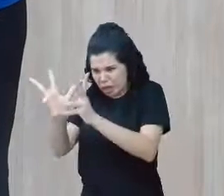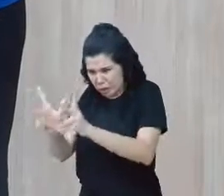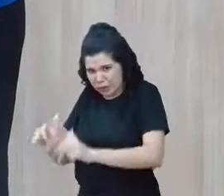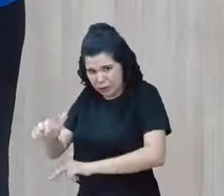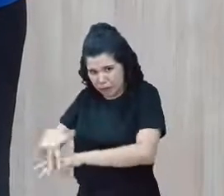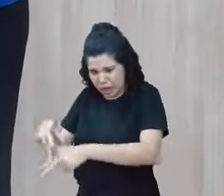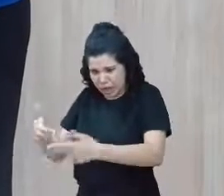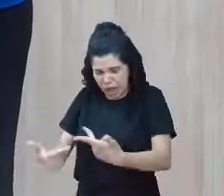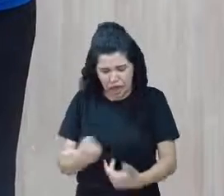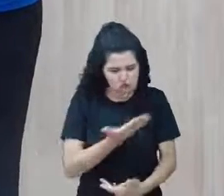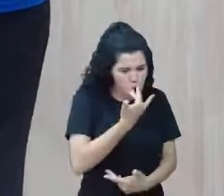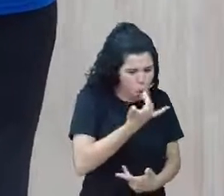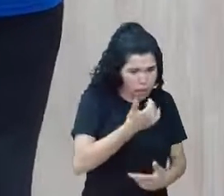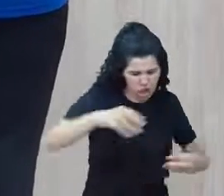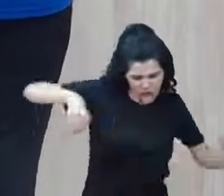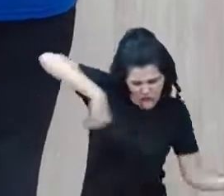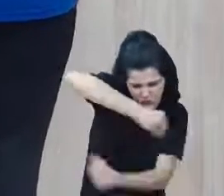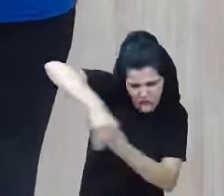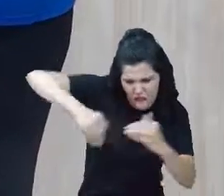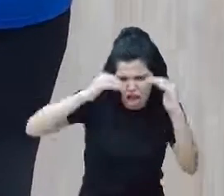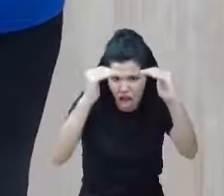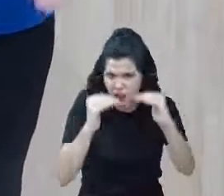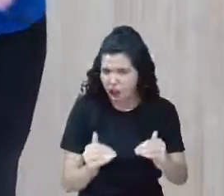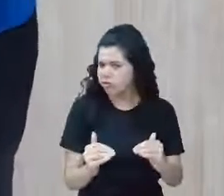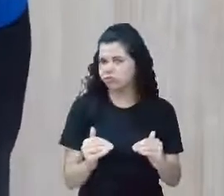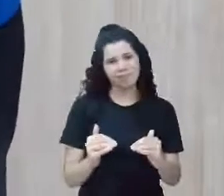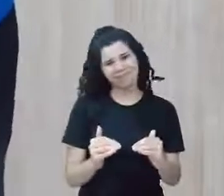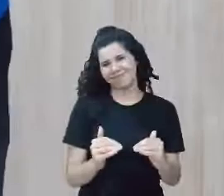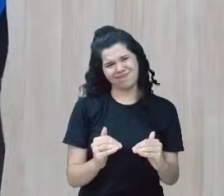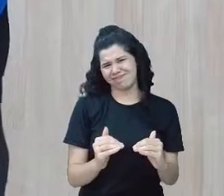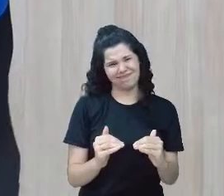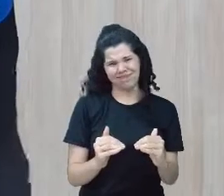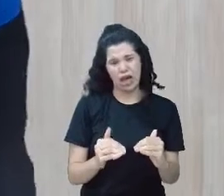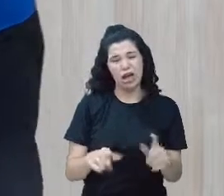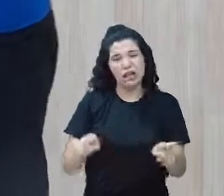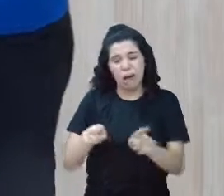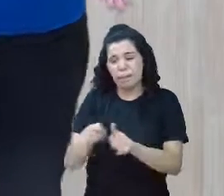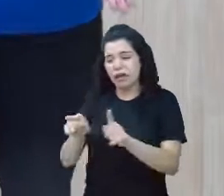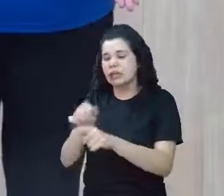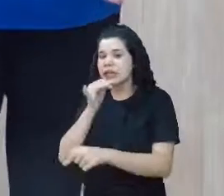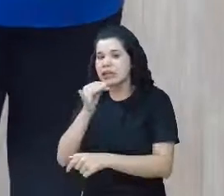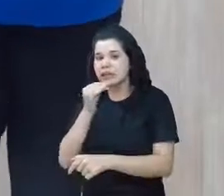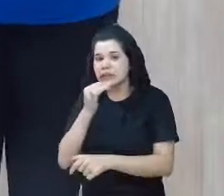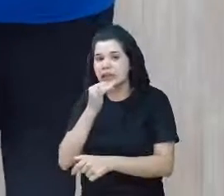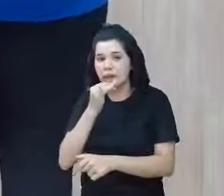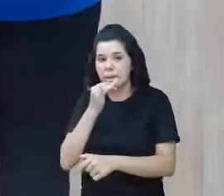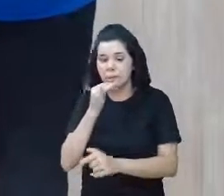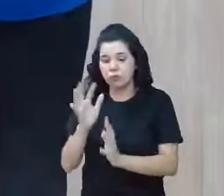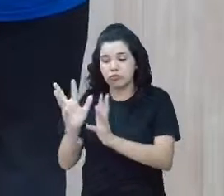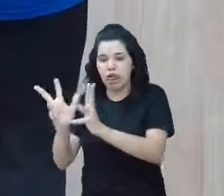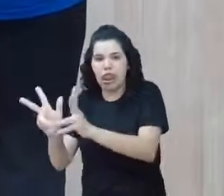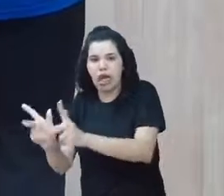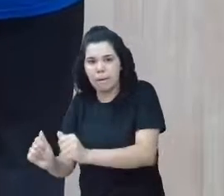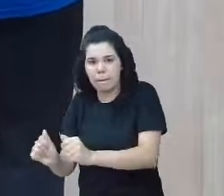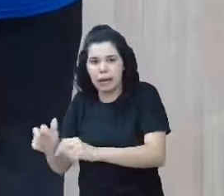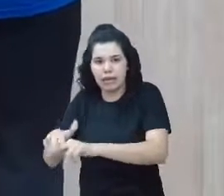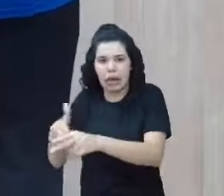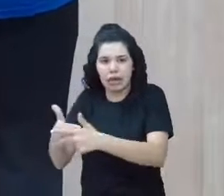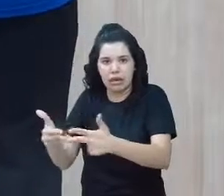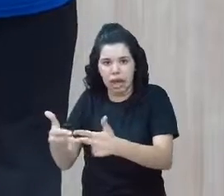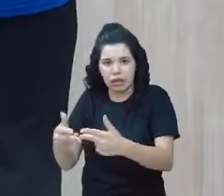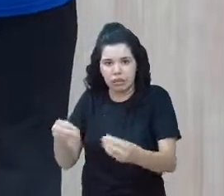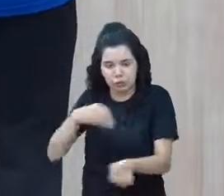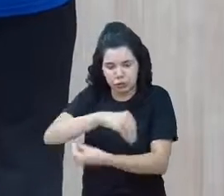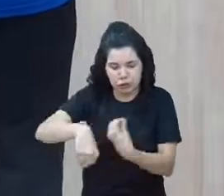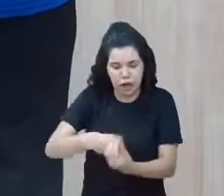Claro que não. Você coloca os produtos de higiene junto com os materiais de limpeza ou os alimentos